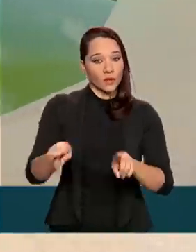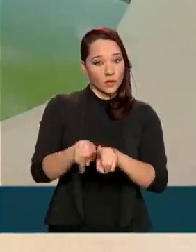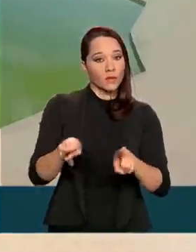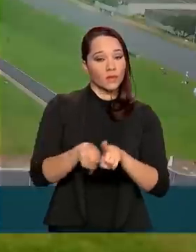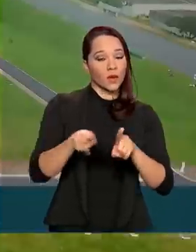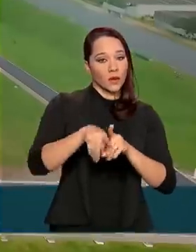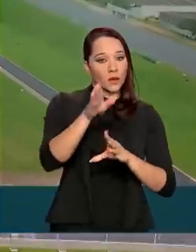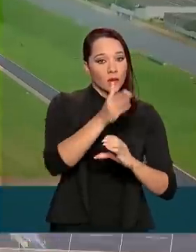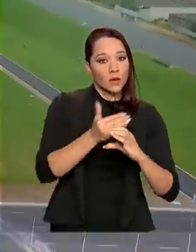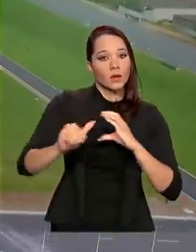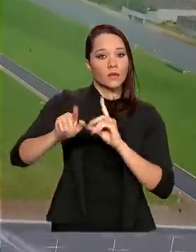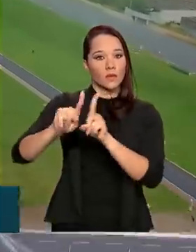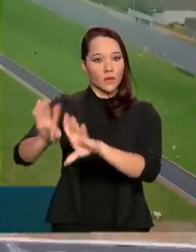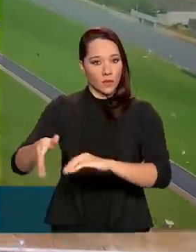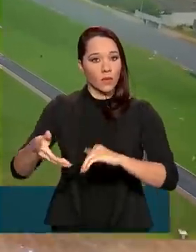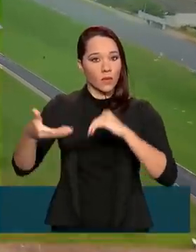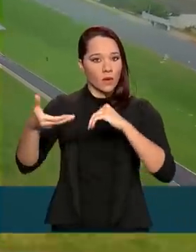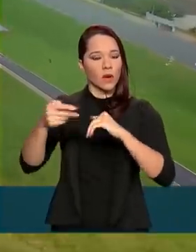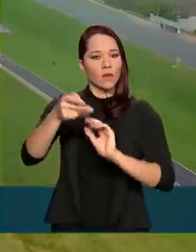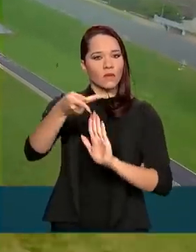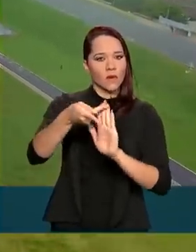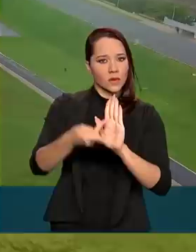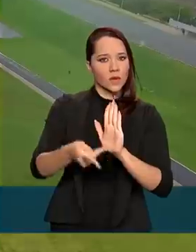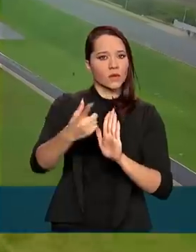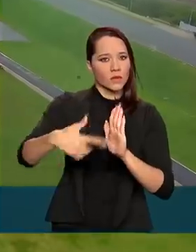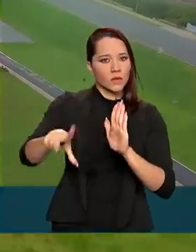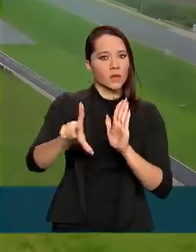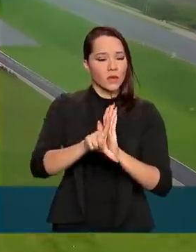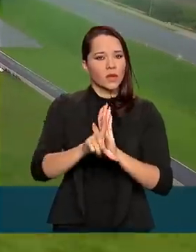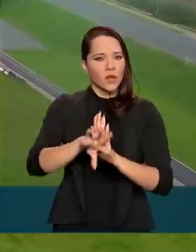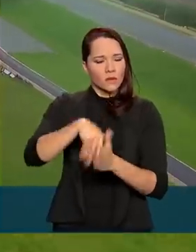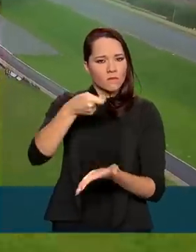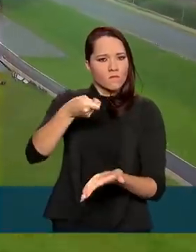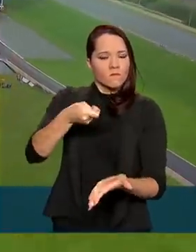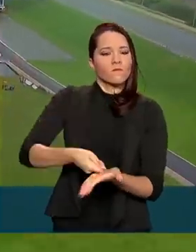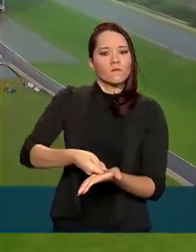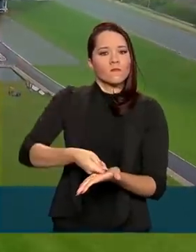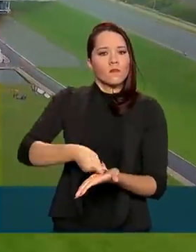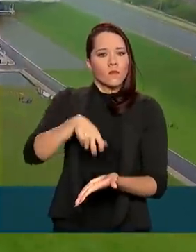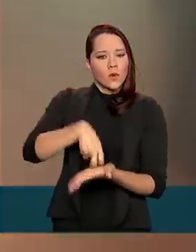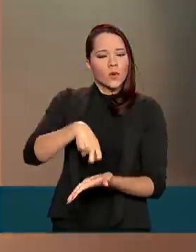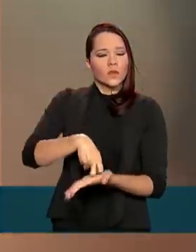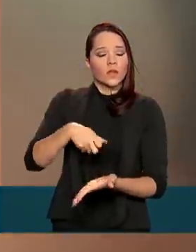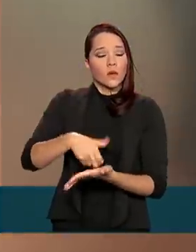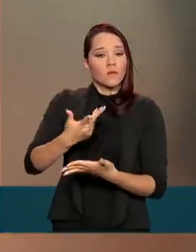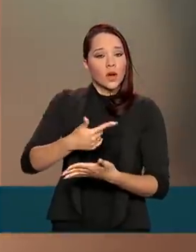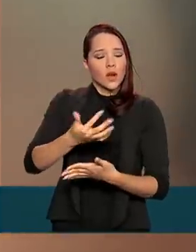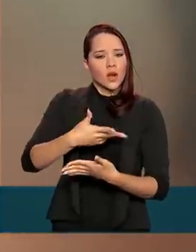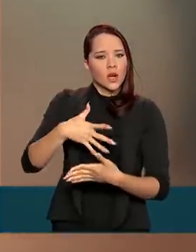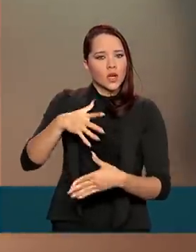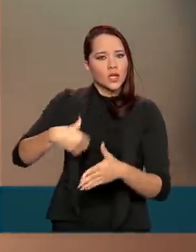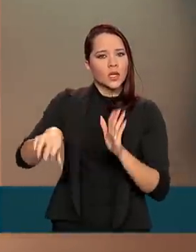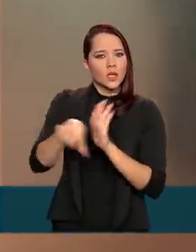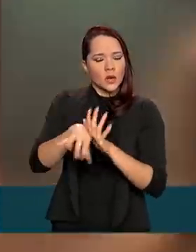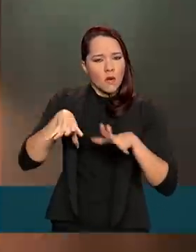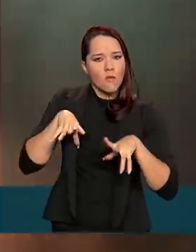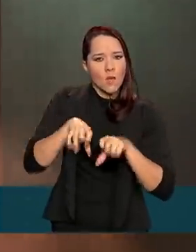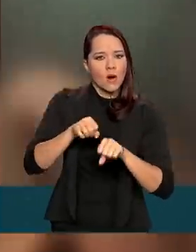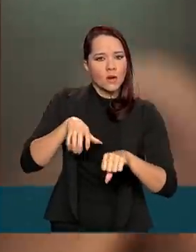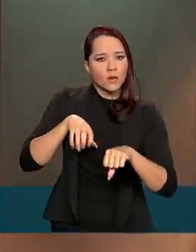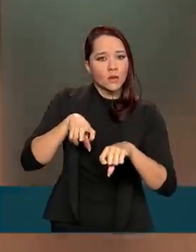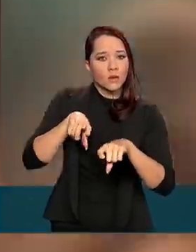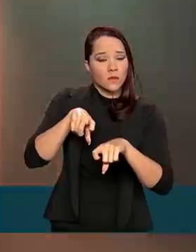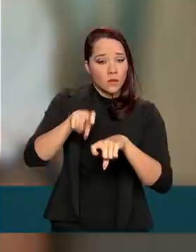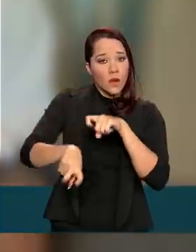encaminhou ao Congresso Nacional um projeto de lei que endurece a punição para crimes sexuais contra crianças e adolescentes